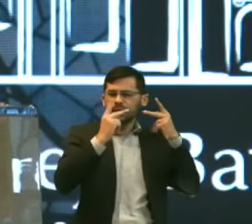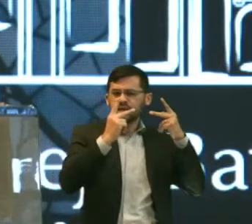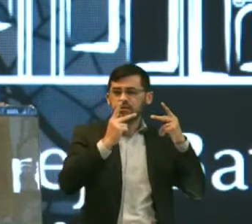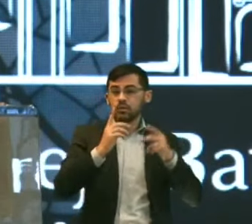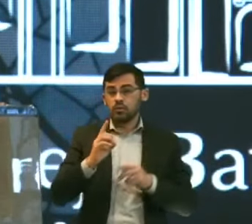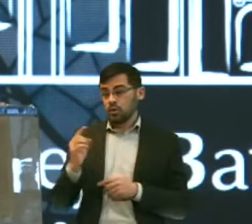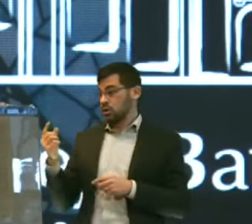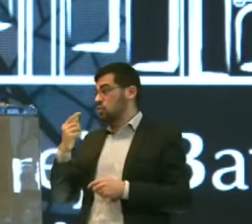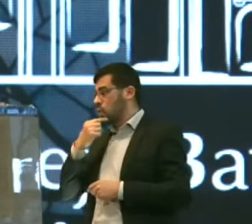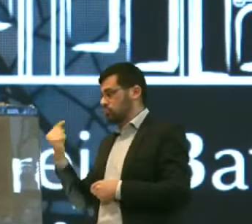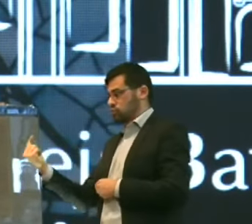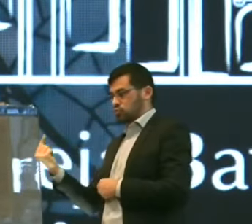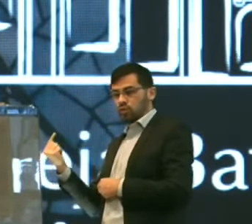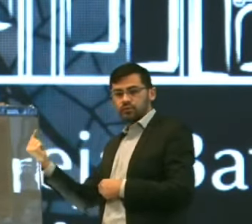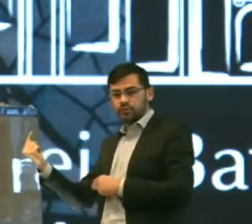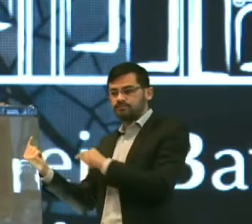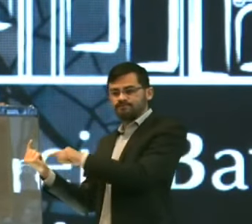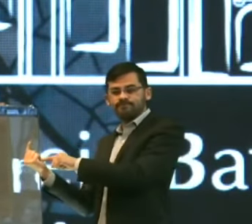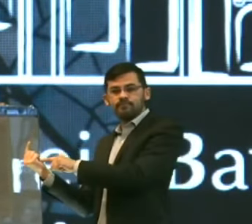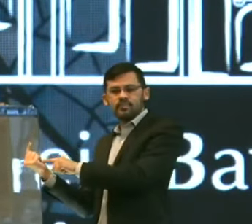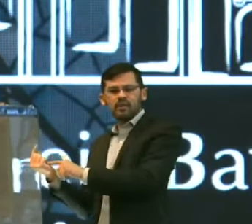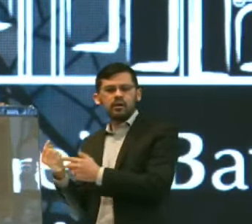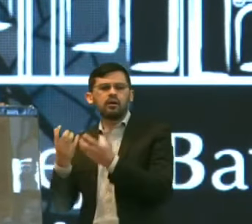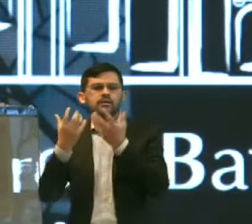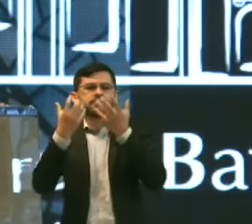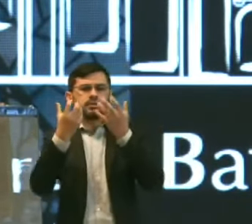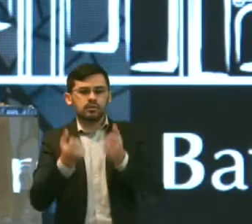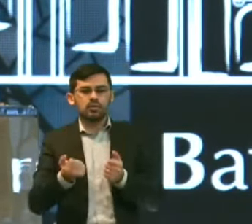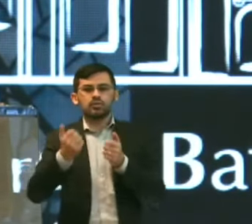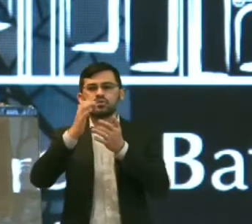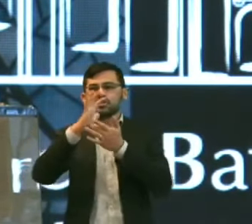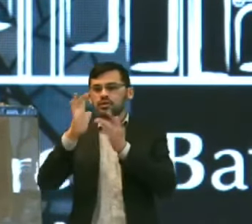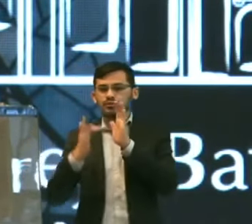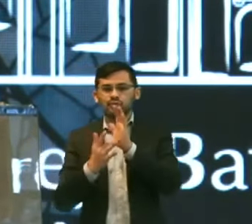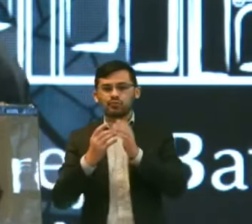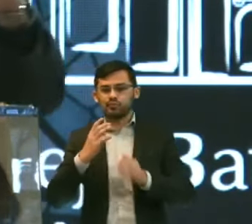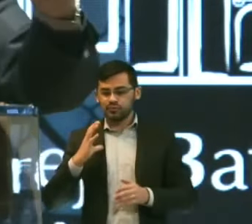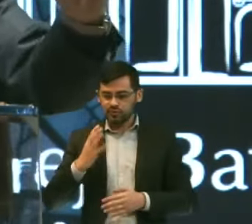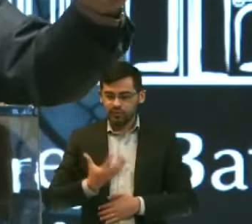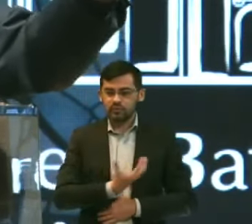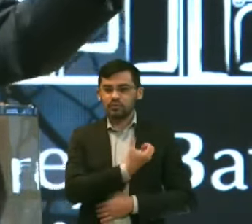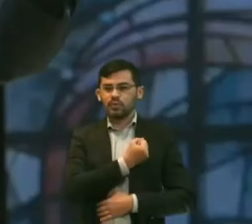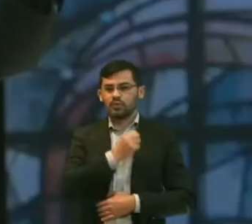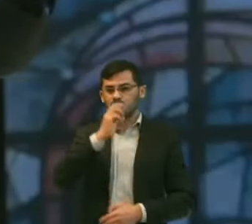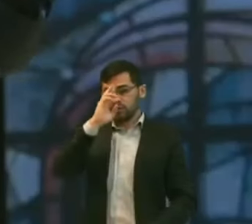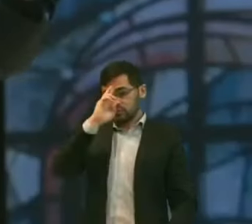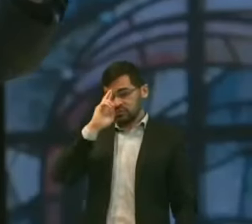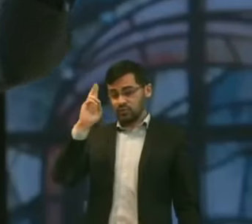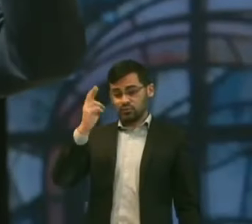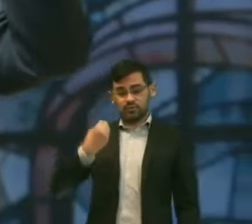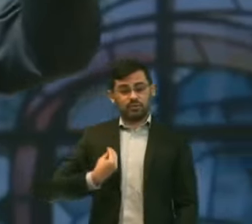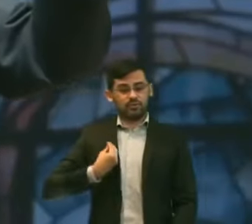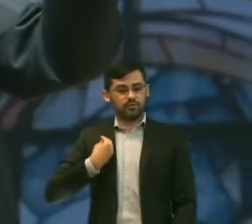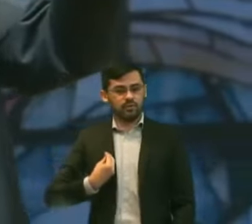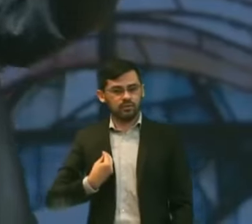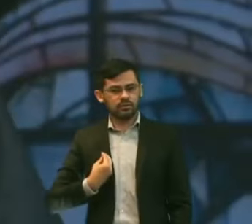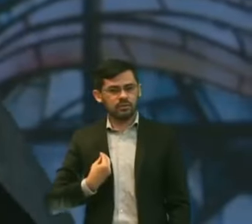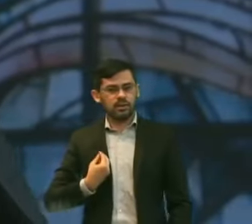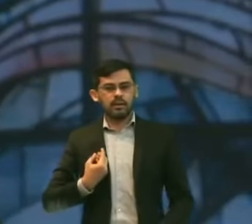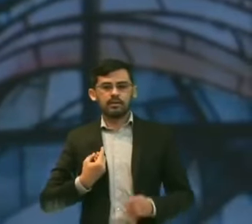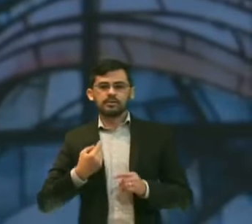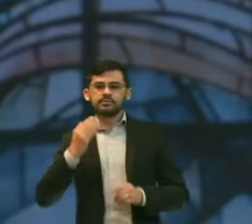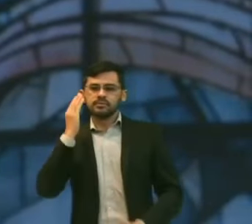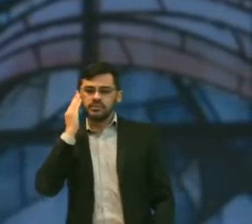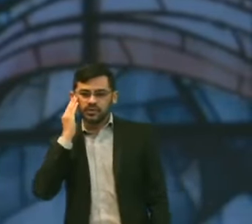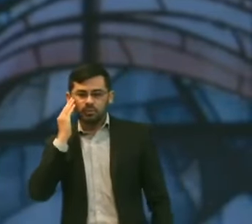no quarto Bêbado Ele recebeu Jesus Como Senhor E salvador Da sua vida E lembra A palavra de Deus Diz que quando isso acontece